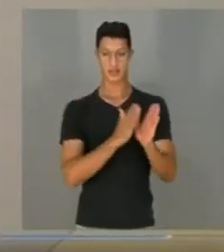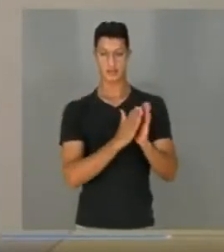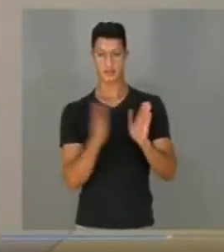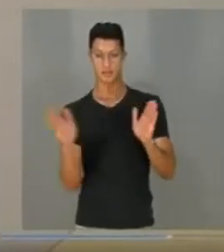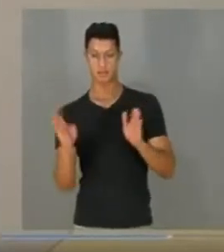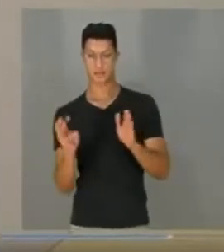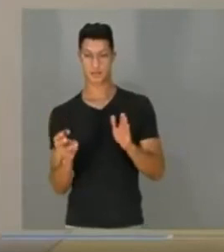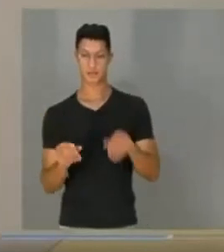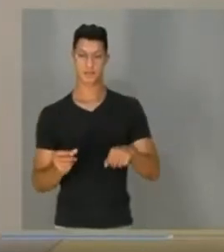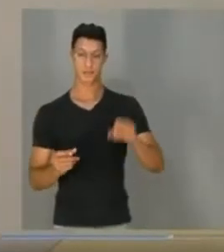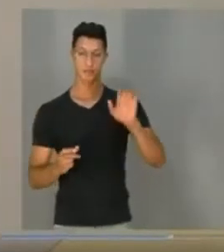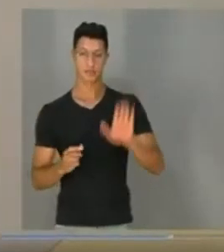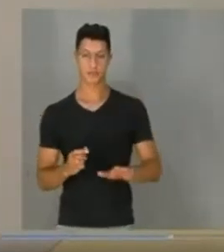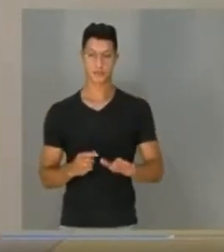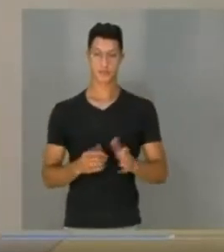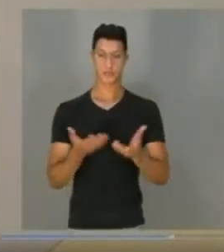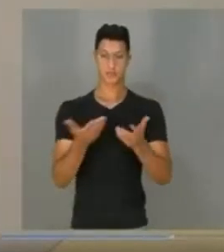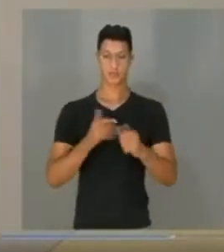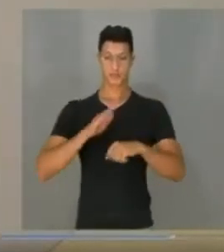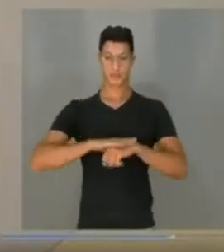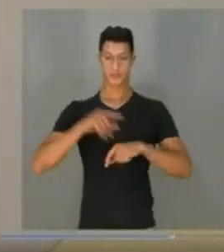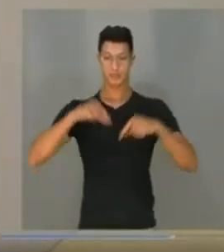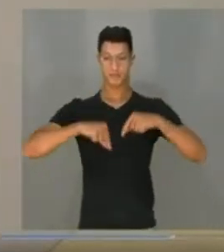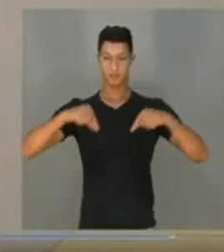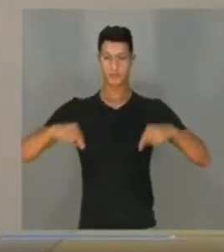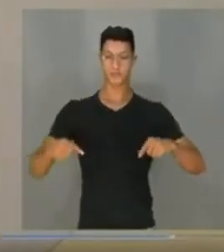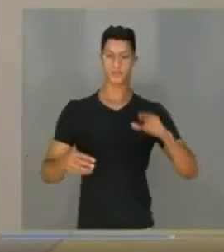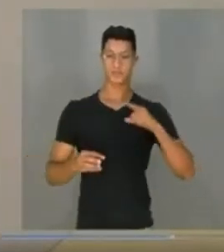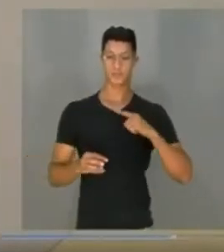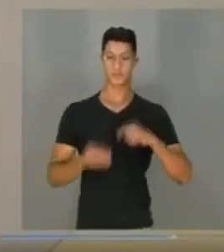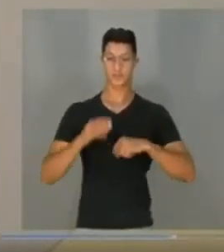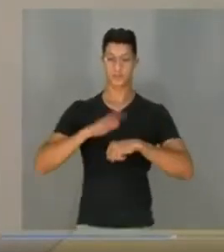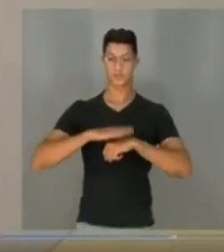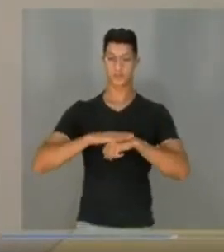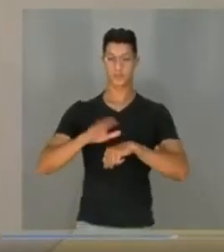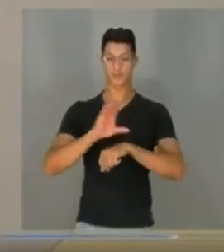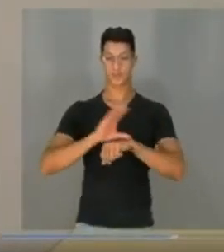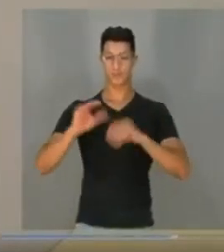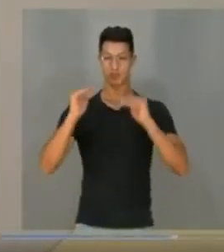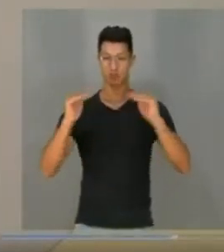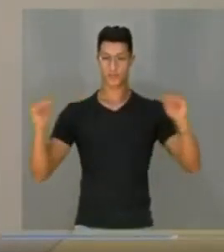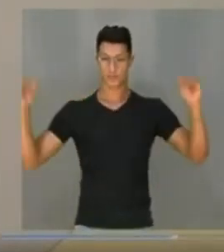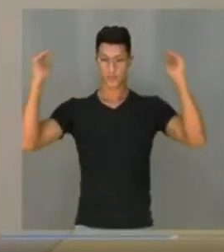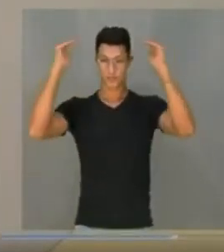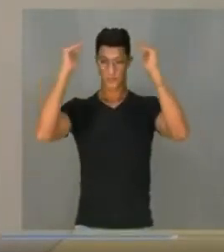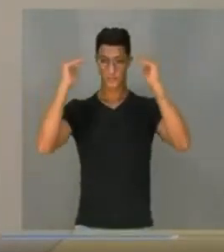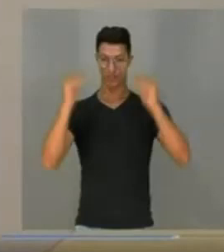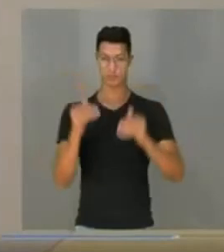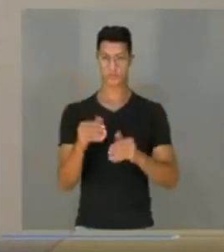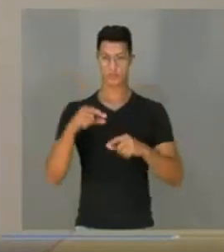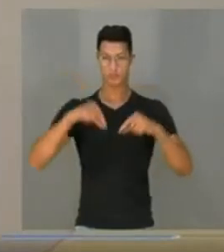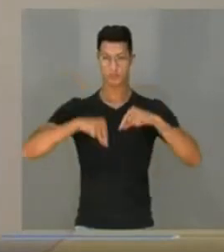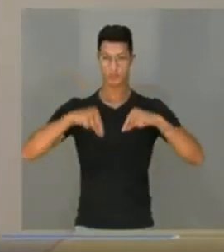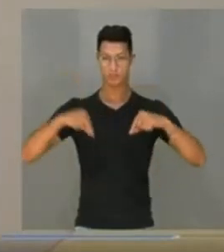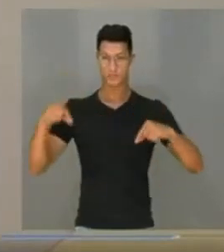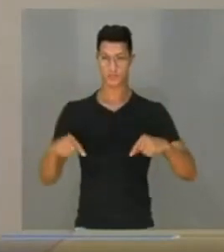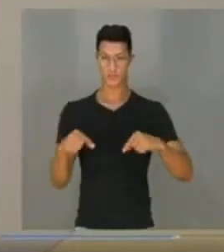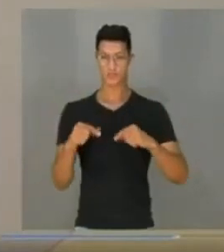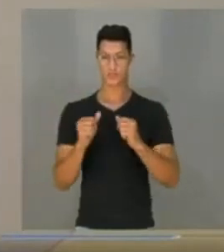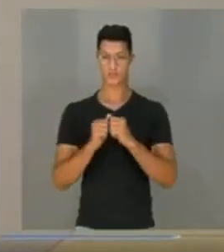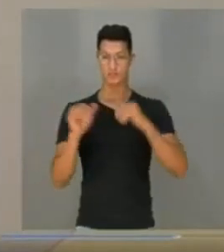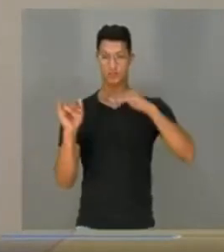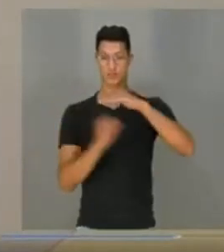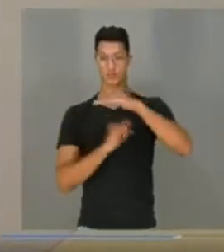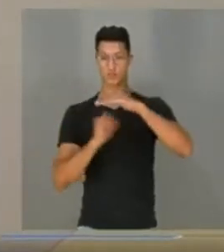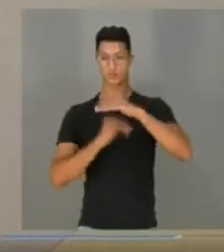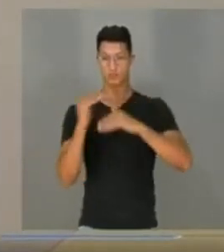quem queira exercer a acupuntura tem que fazer um curso superior de acupuntura e um instituto